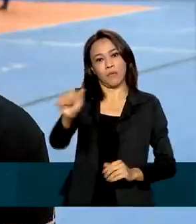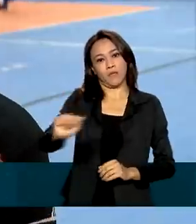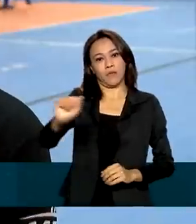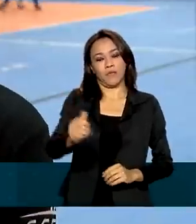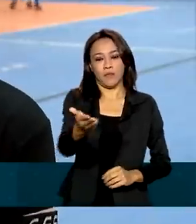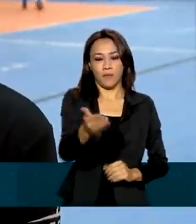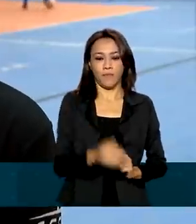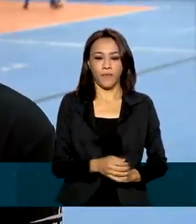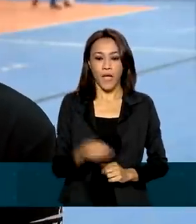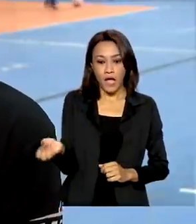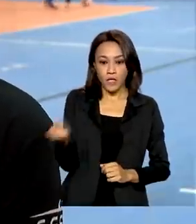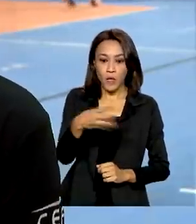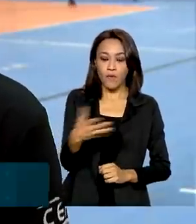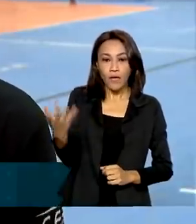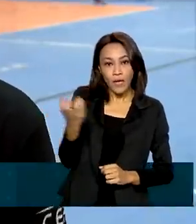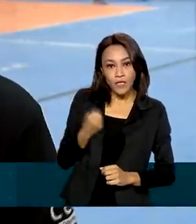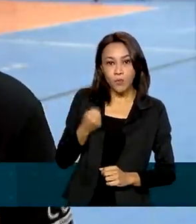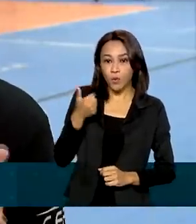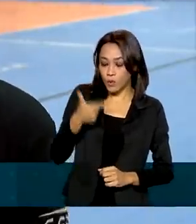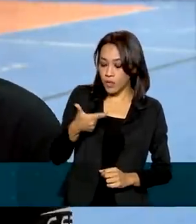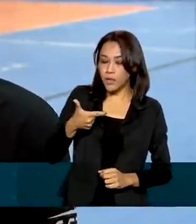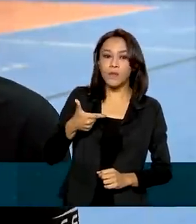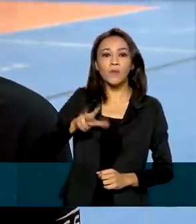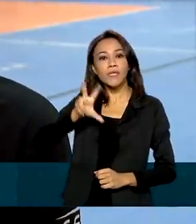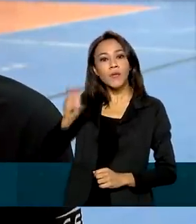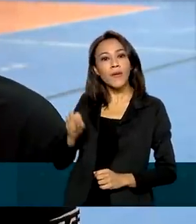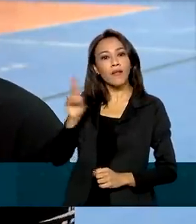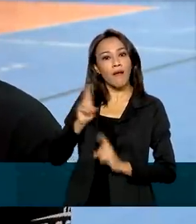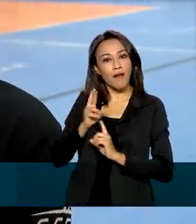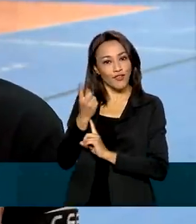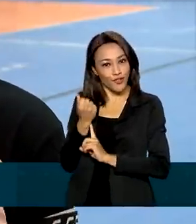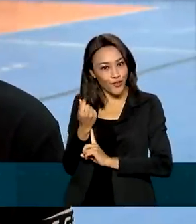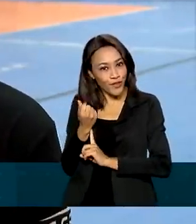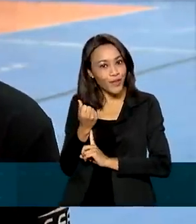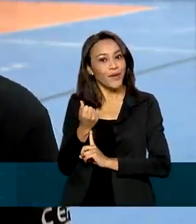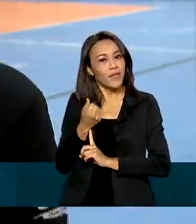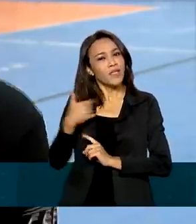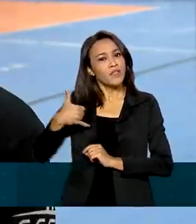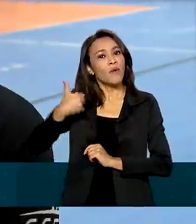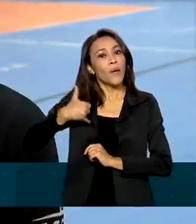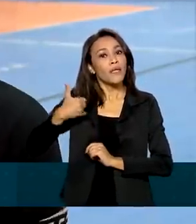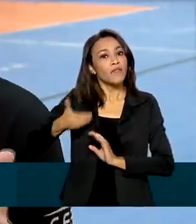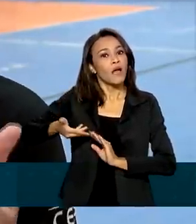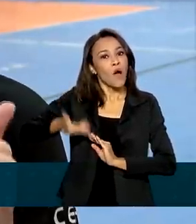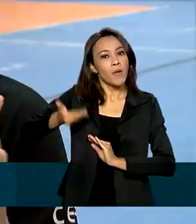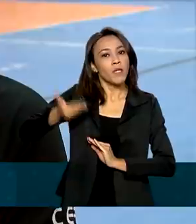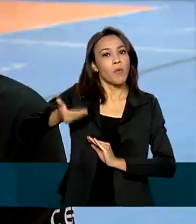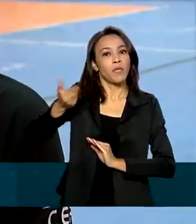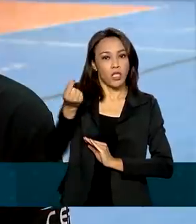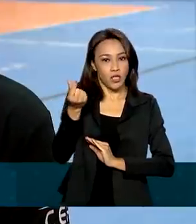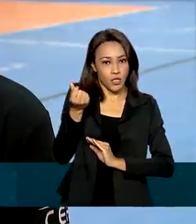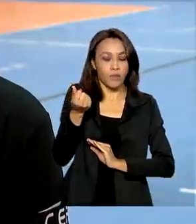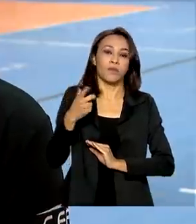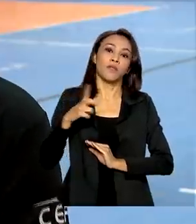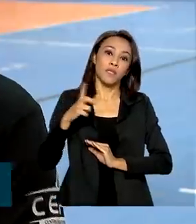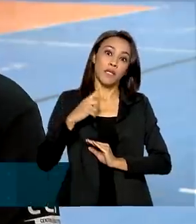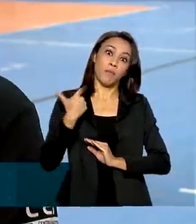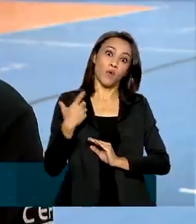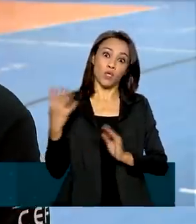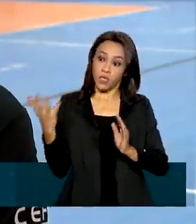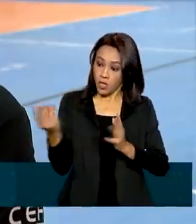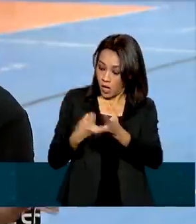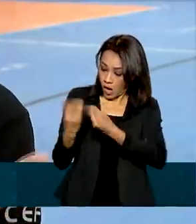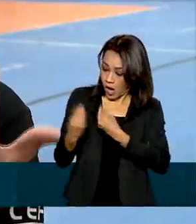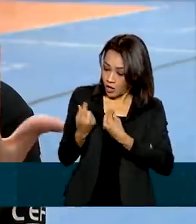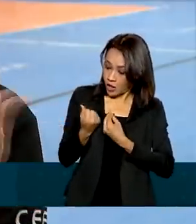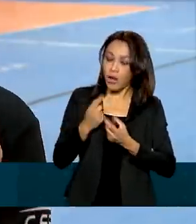As mais novas ganham R 250,00 e isso vai aumentando de acordo com a idade. Esse dinheiro tem que ter contas prestadas, ou seja, tudo que